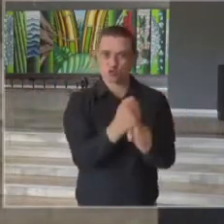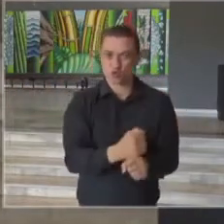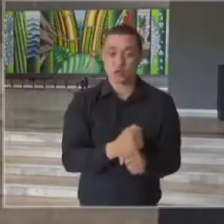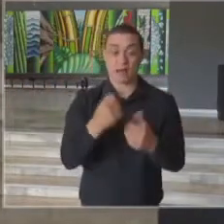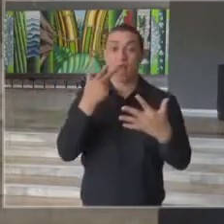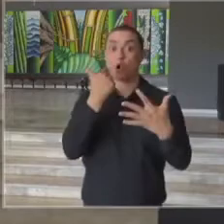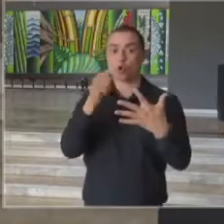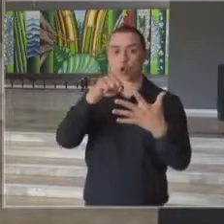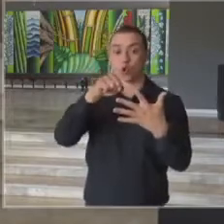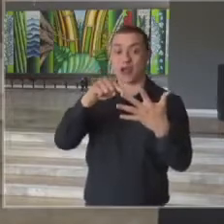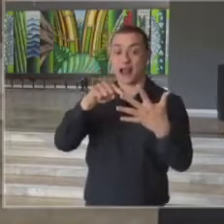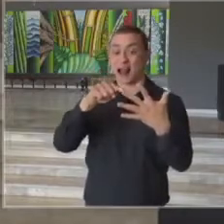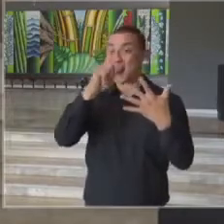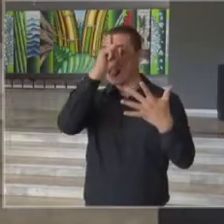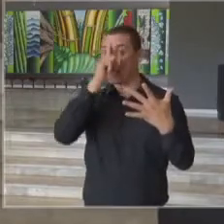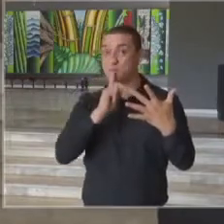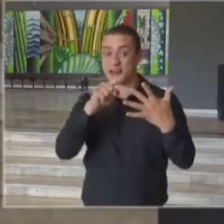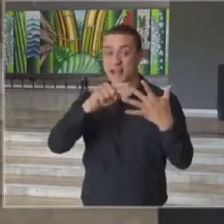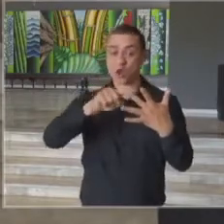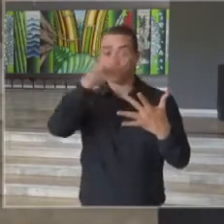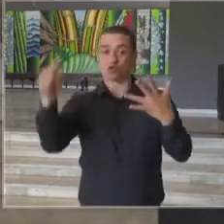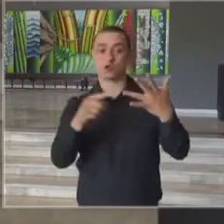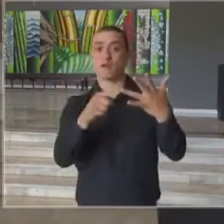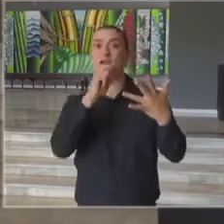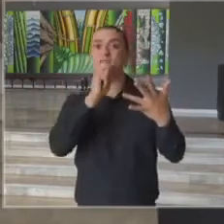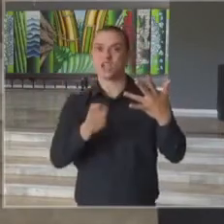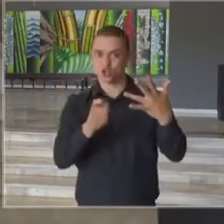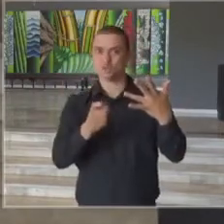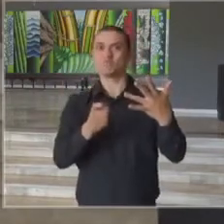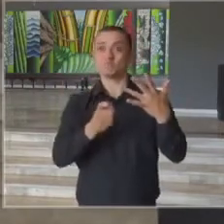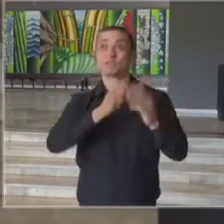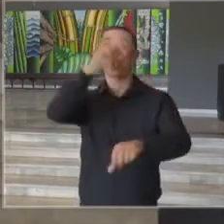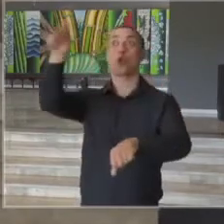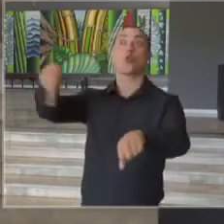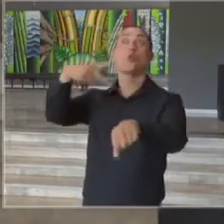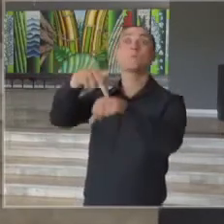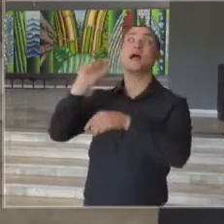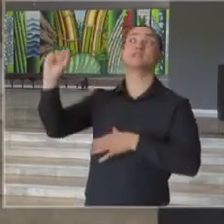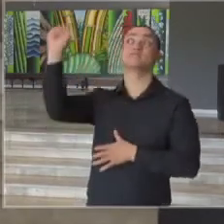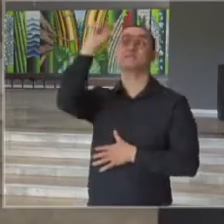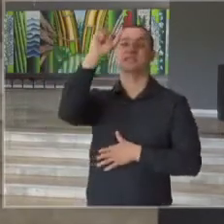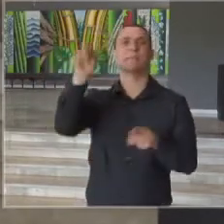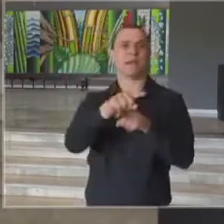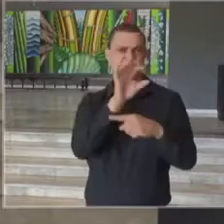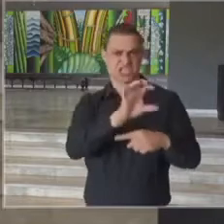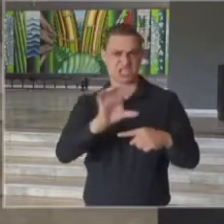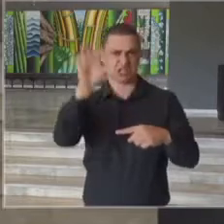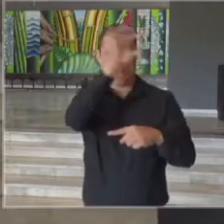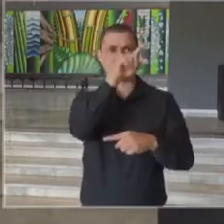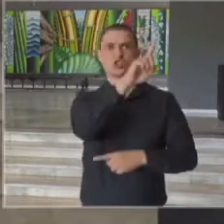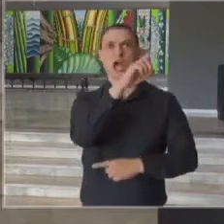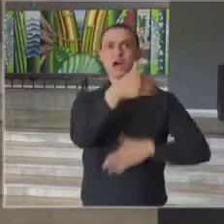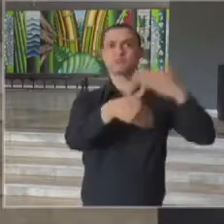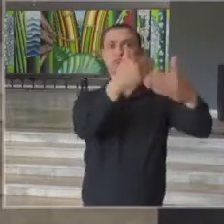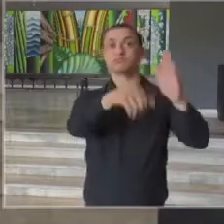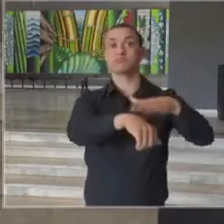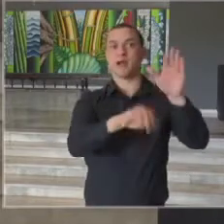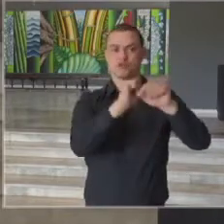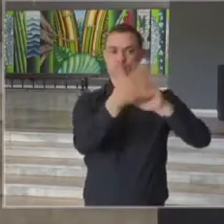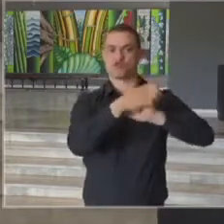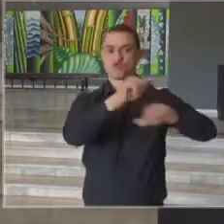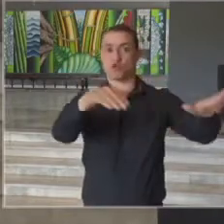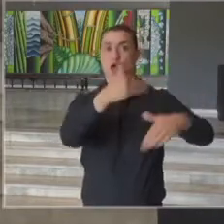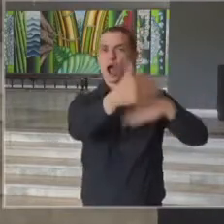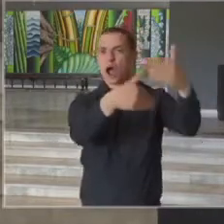transição da fase amarela para a fase verde. Outros países e estados estão numa etapa mais avançada da pandemia,